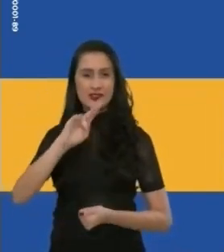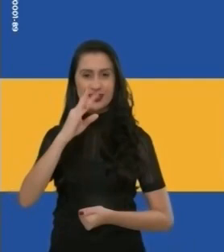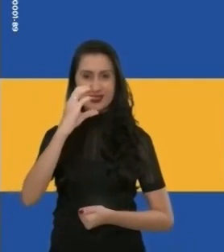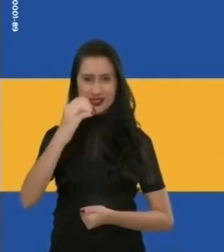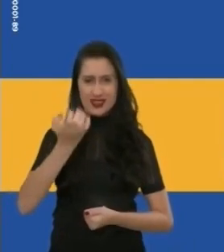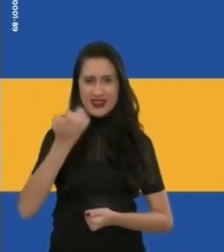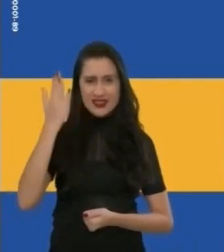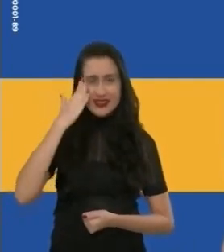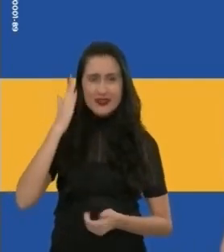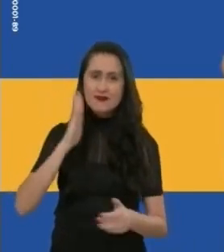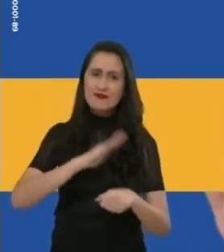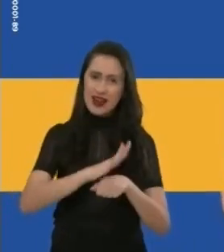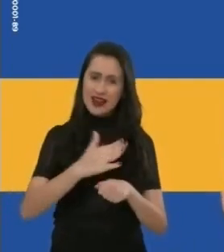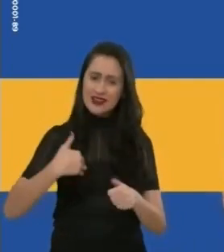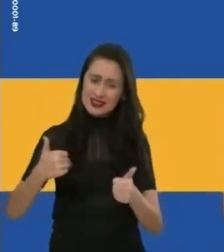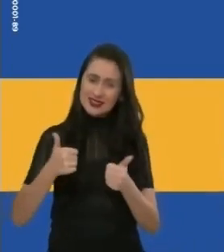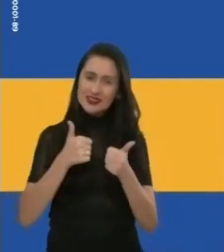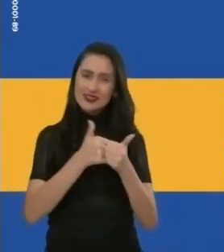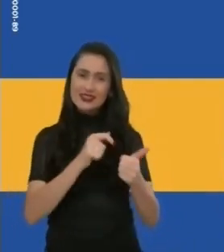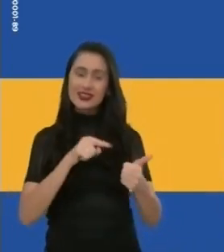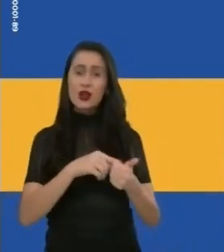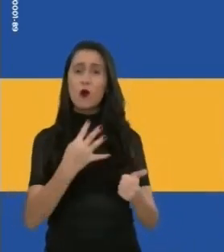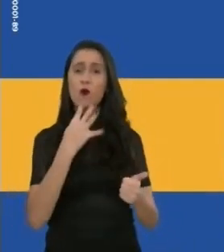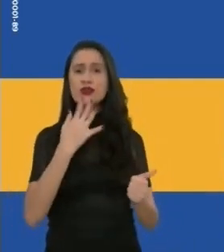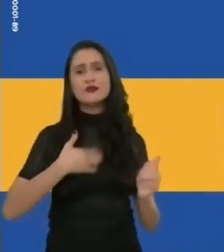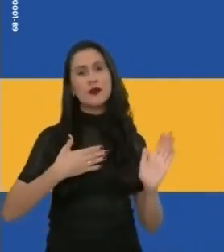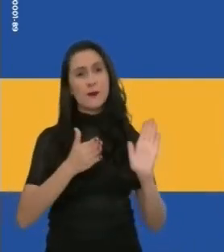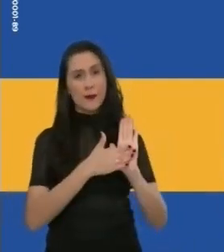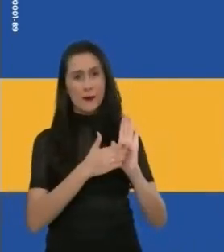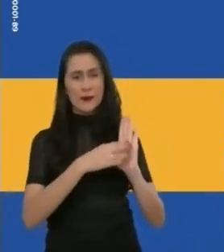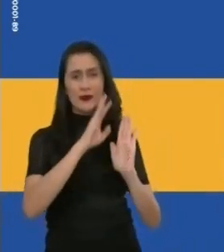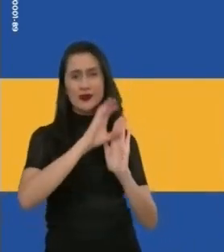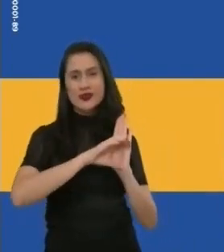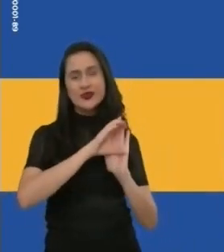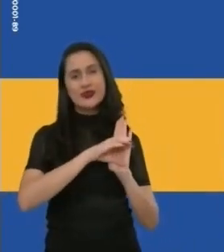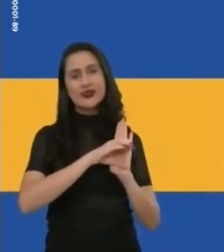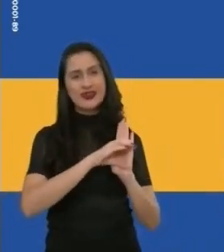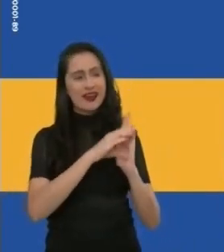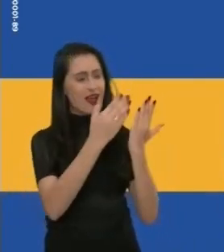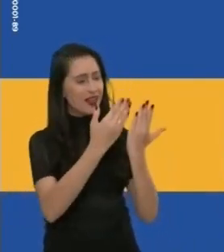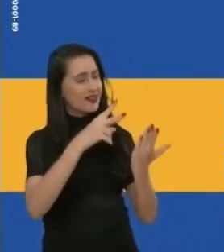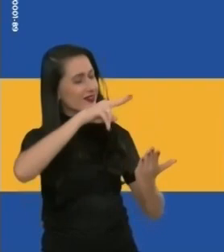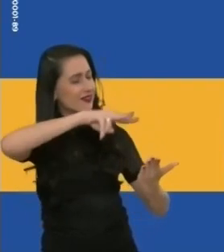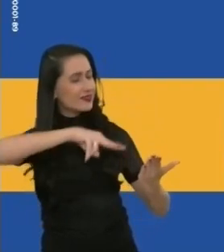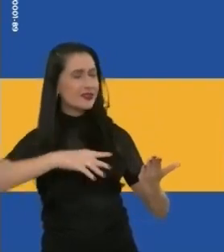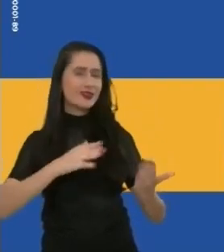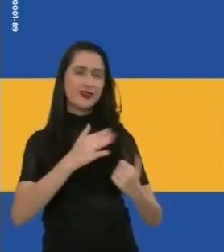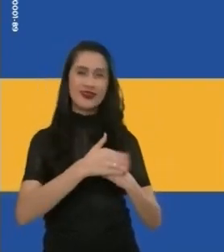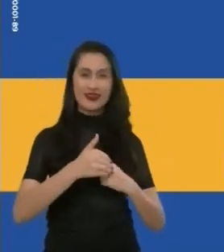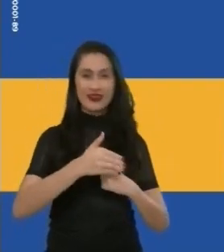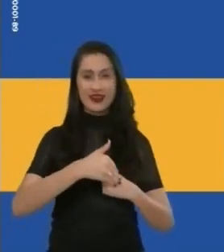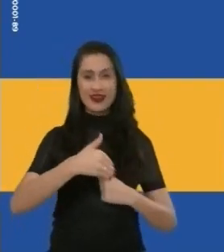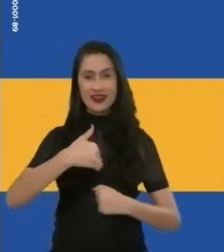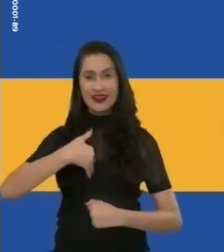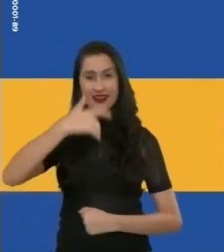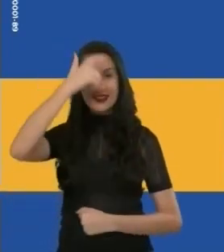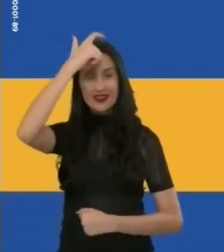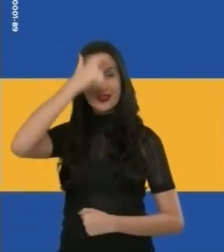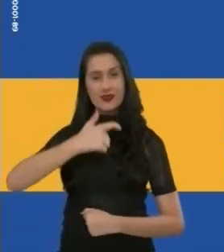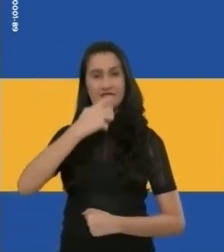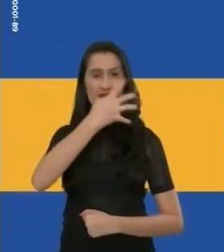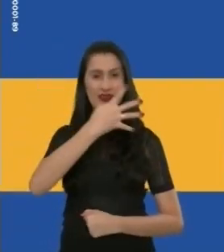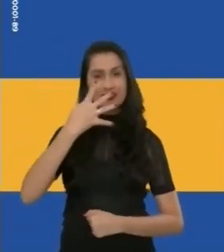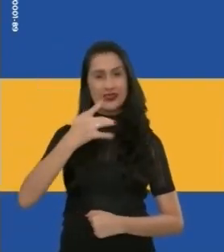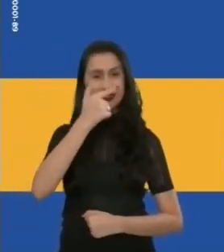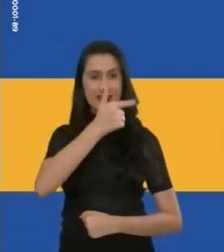de JHC. Quer saber mais? Me siga. Conheça minhas propostas, meu currículo. Analise com carinho.